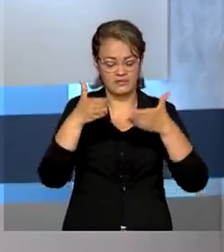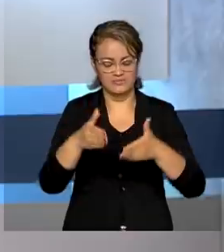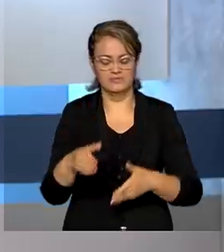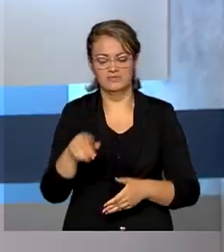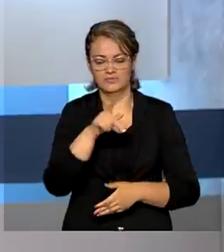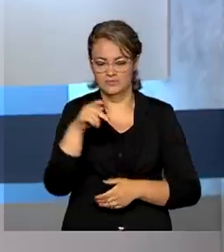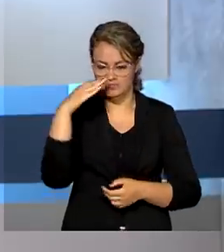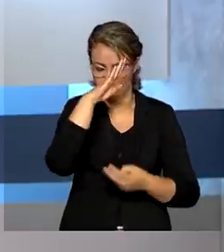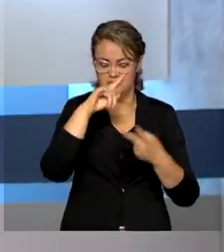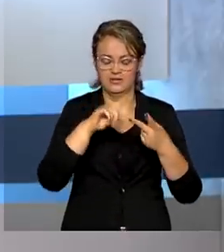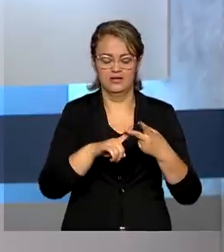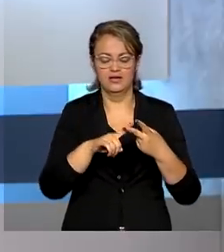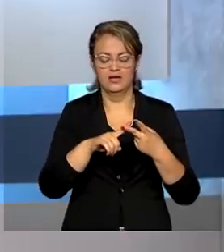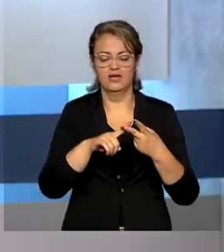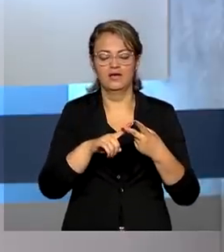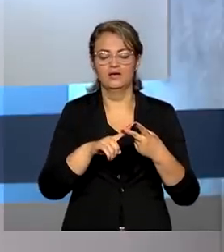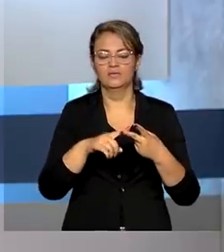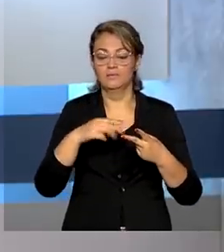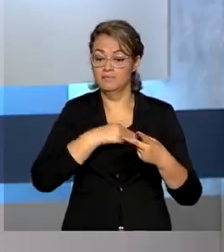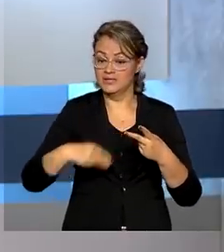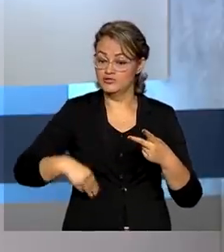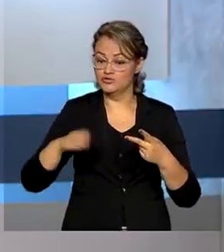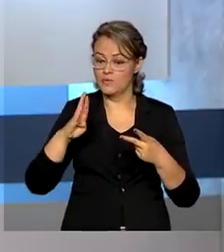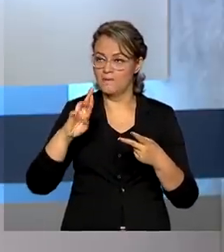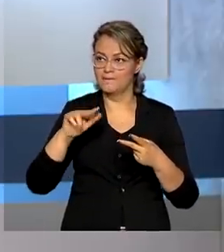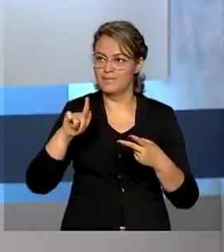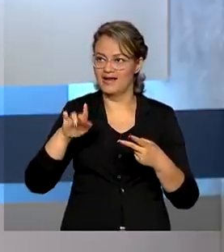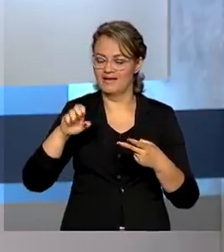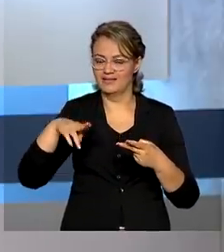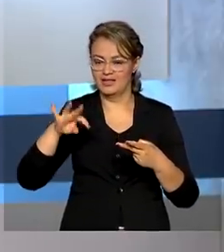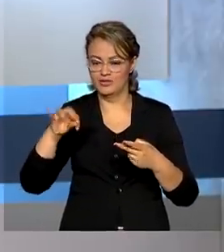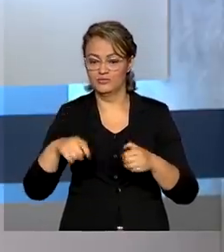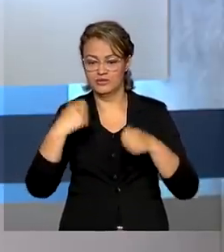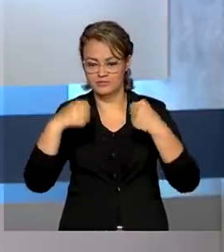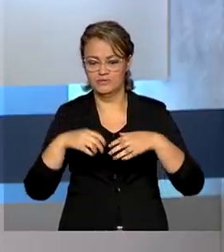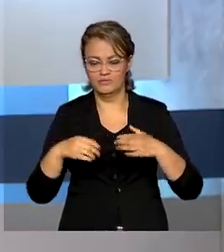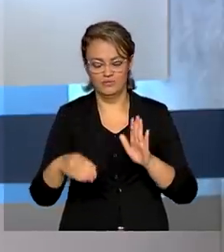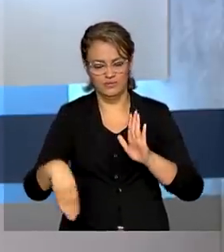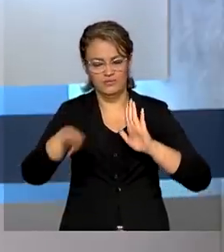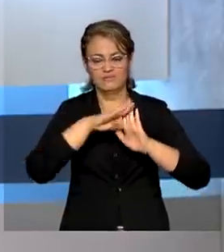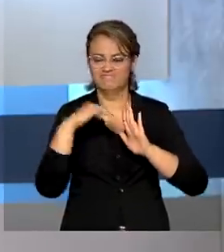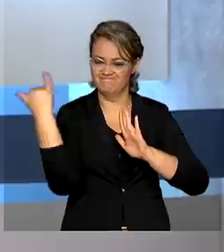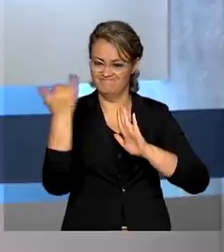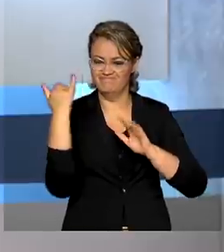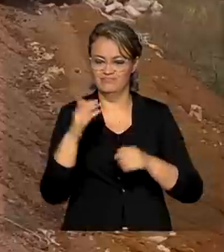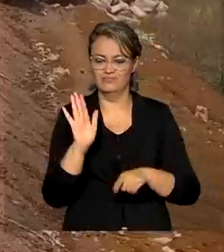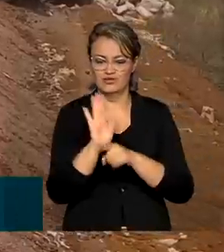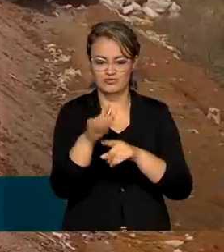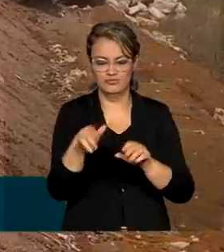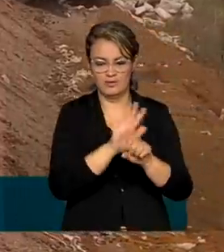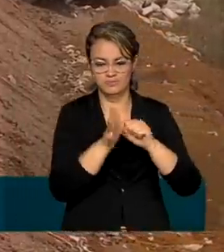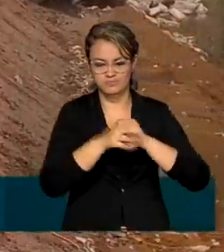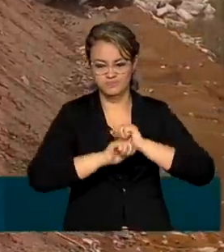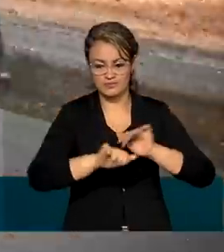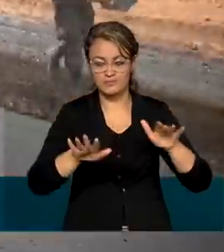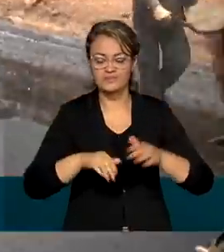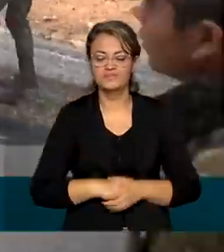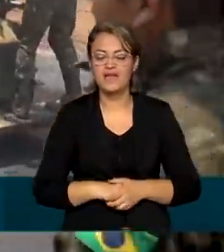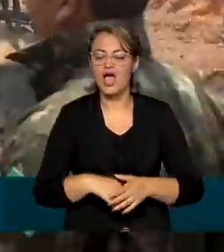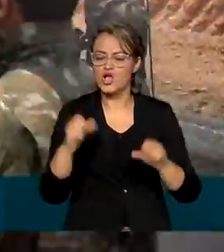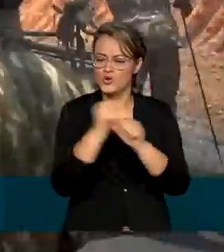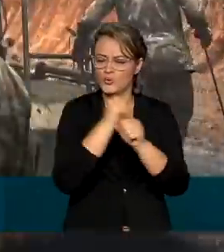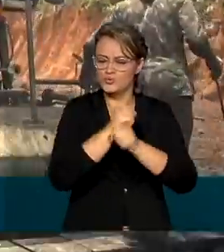Defesa, Braga Neto, que defendeu o papel das Forças Armadas no combate à pandemia no país. Construção de